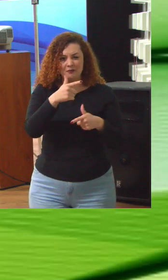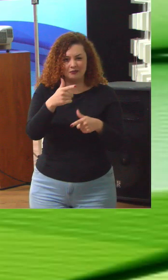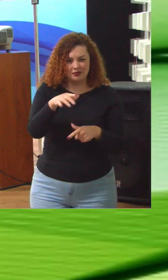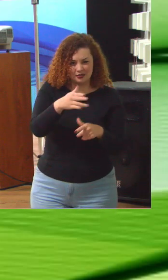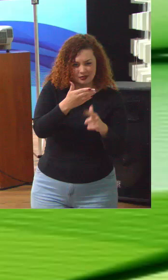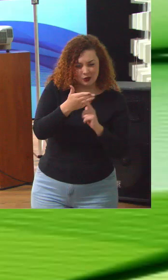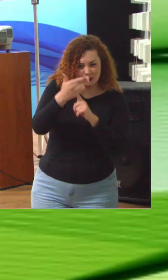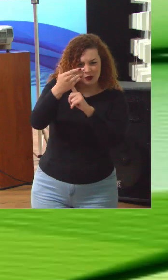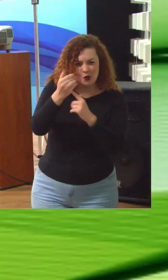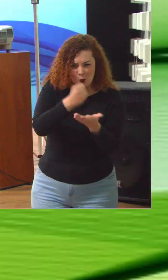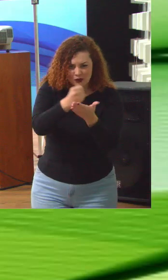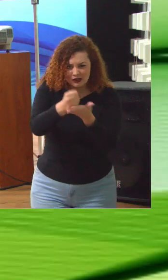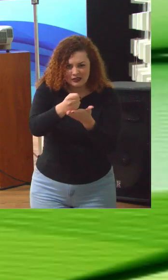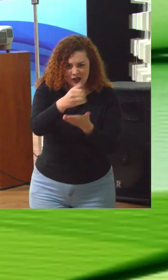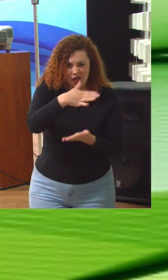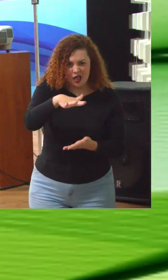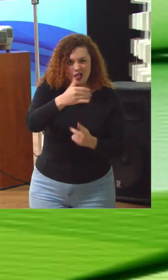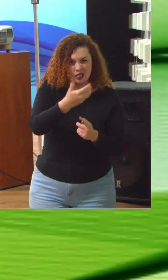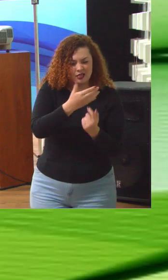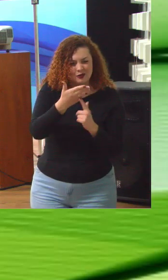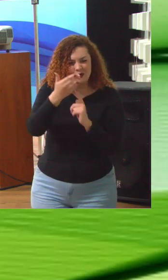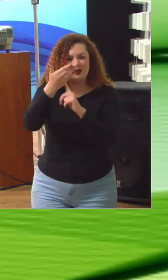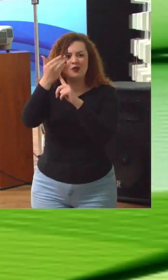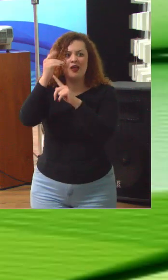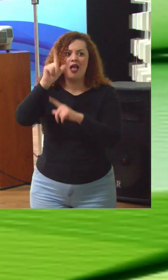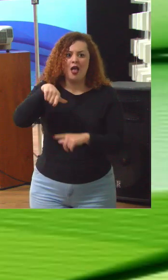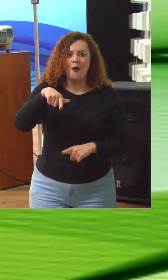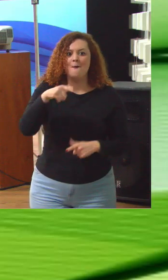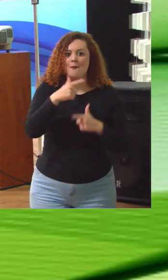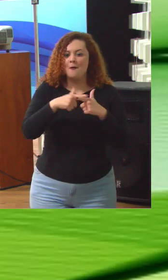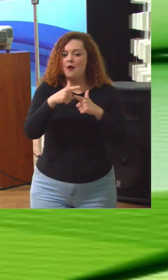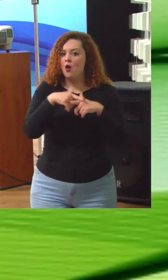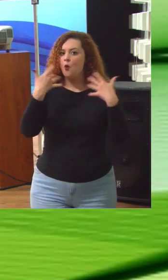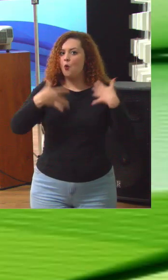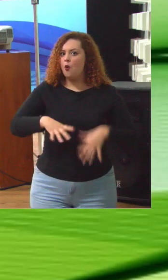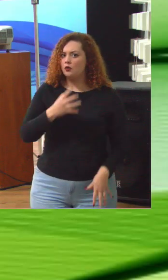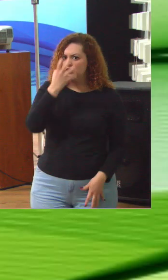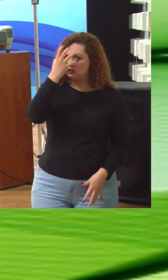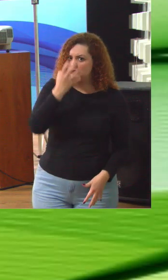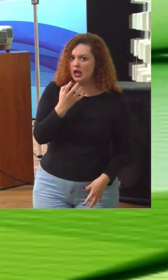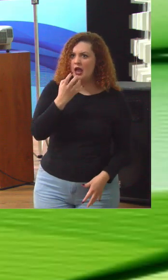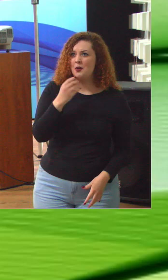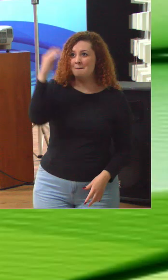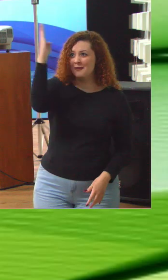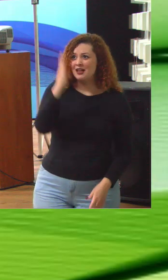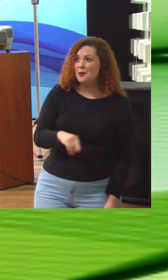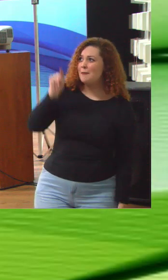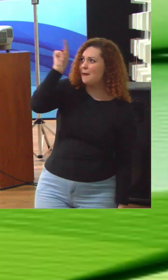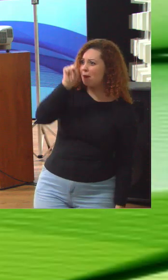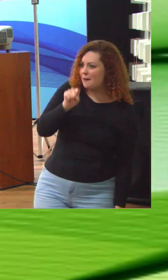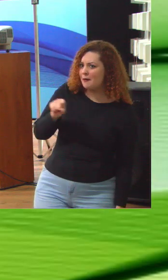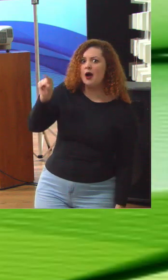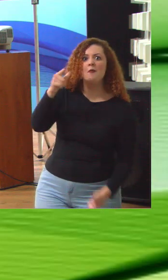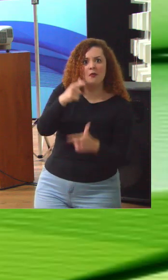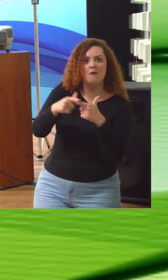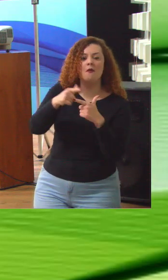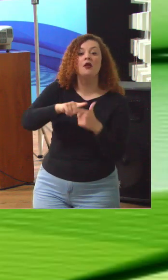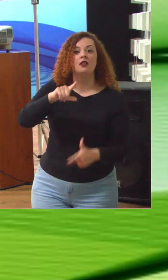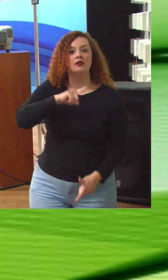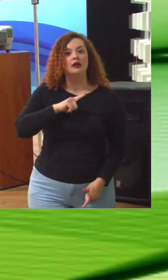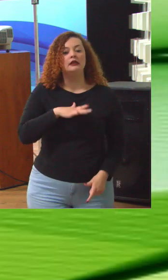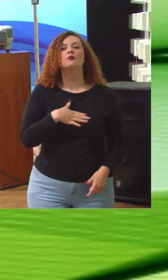contratações de tecnologia, eram problemas sérios, muito grandes e espalhados pelo Brasil inteiro. E à medida que nós fomos